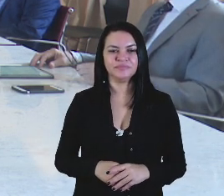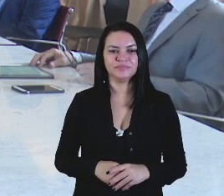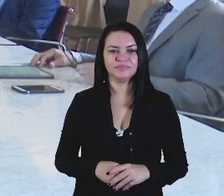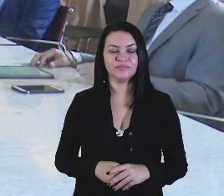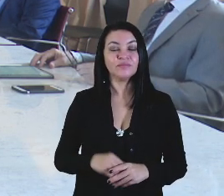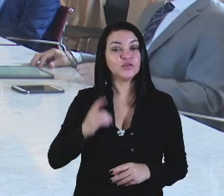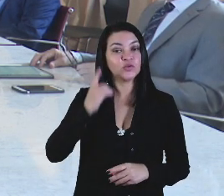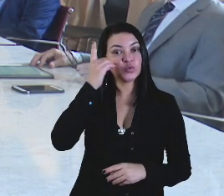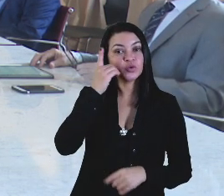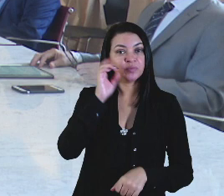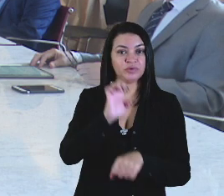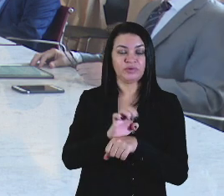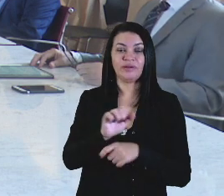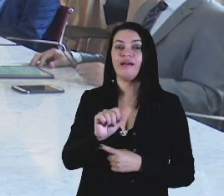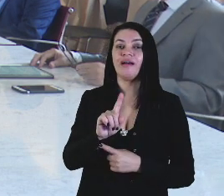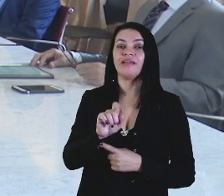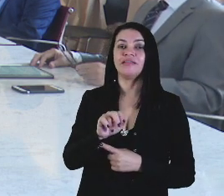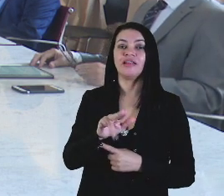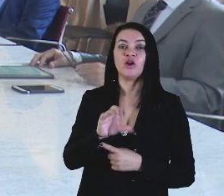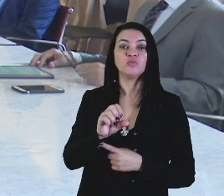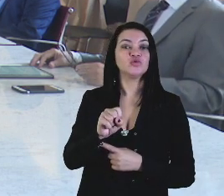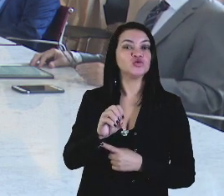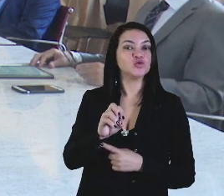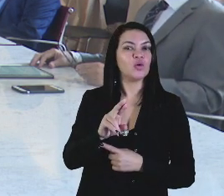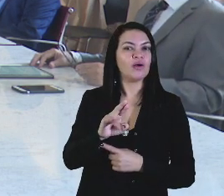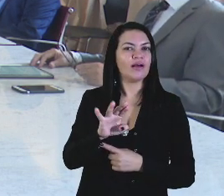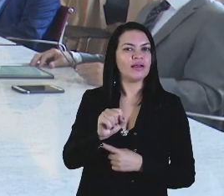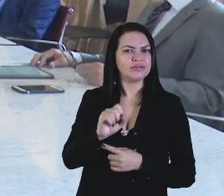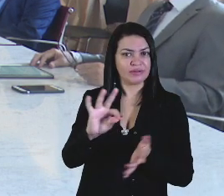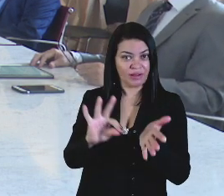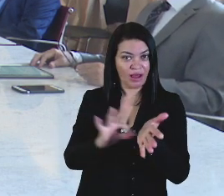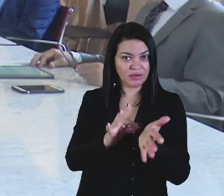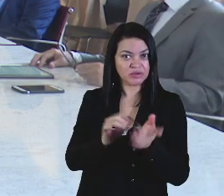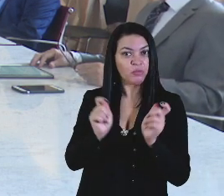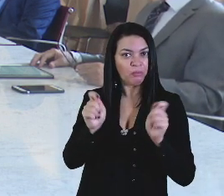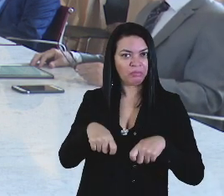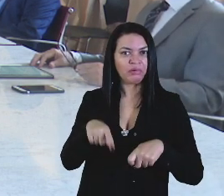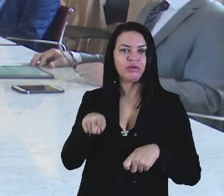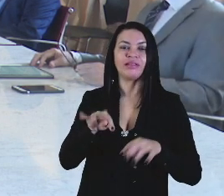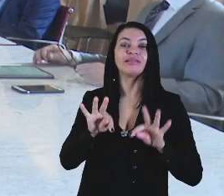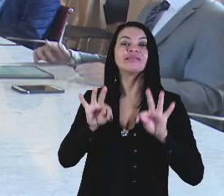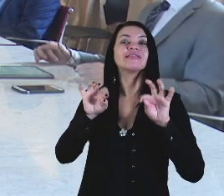O deputado estadual Adelmo Soares está assinando como testemunha deste ato.